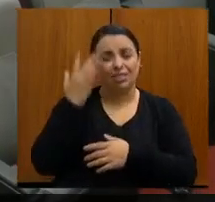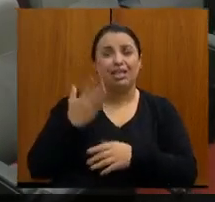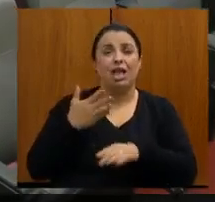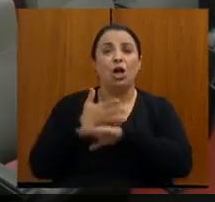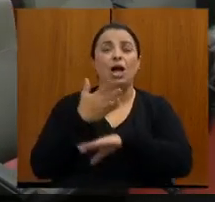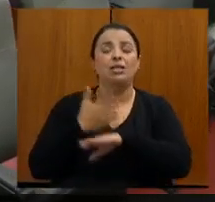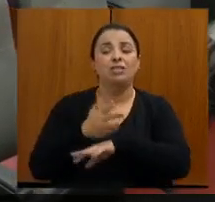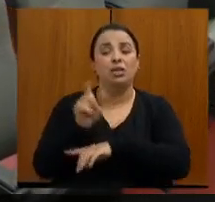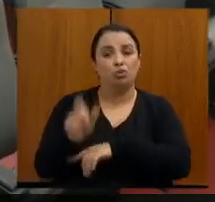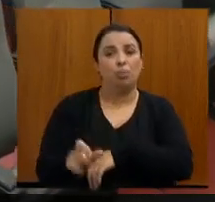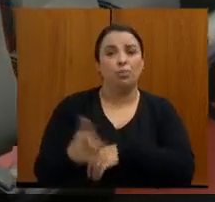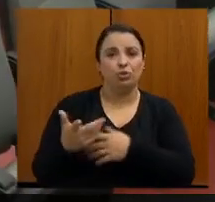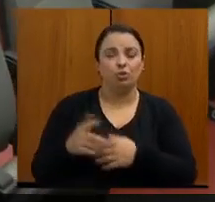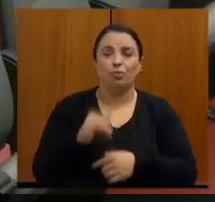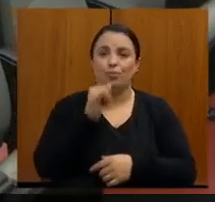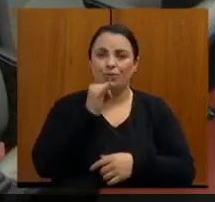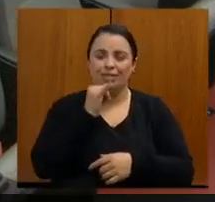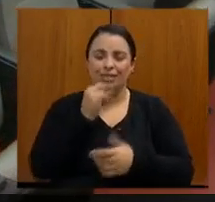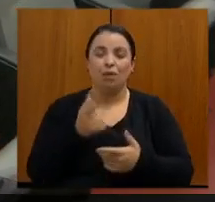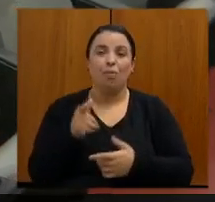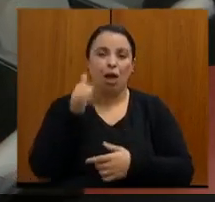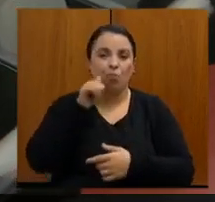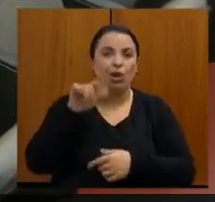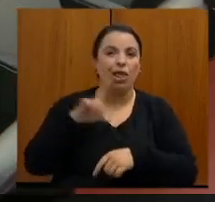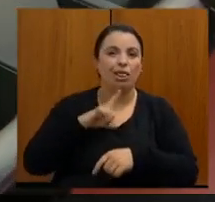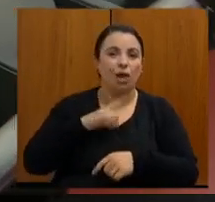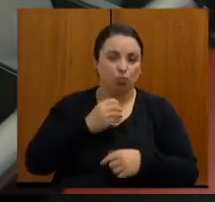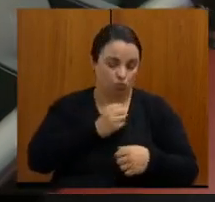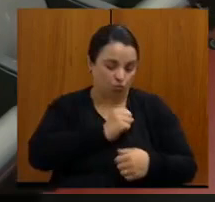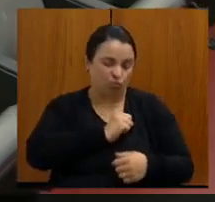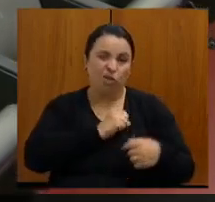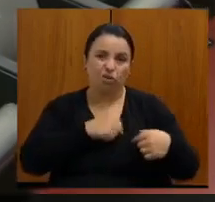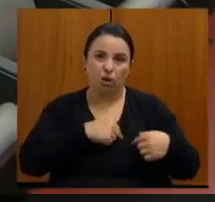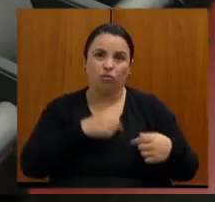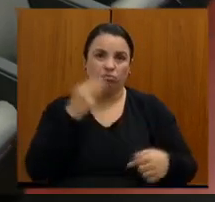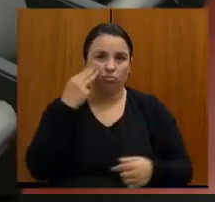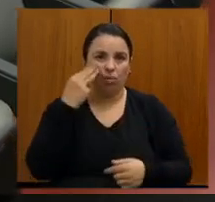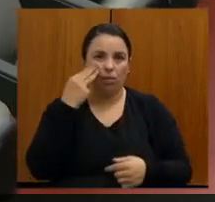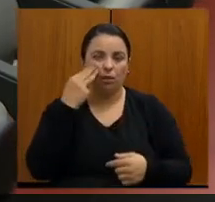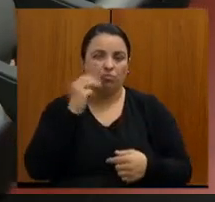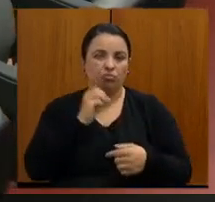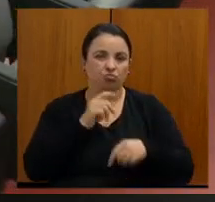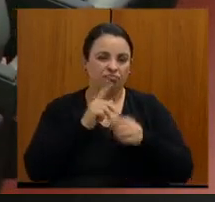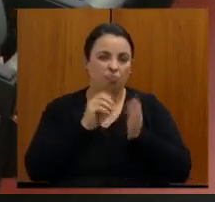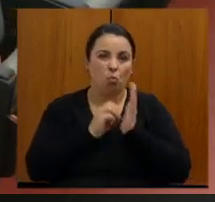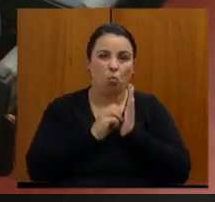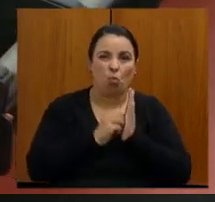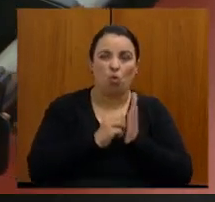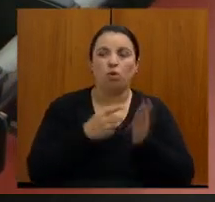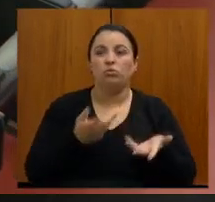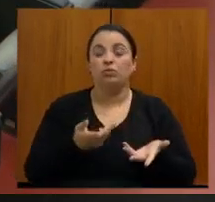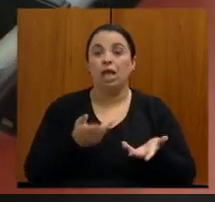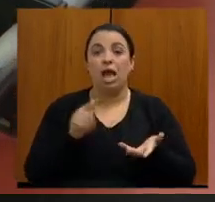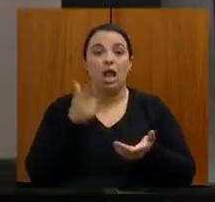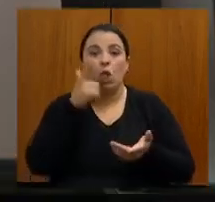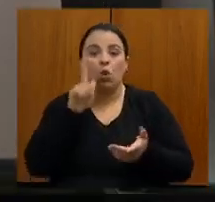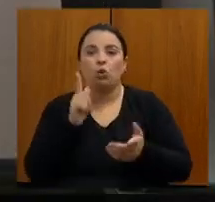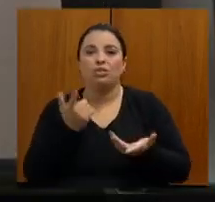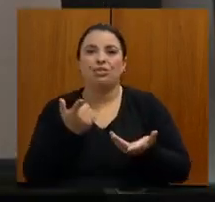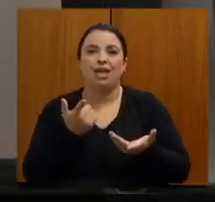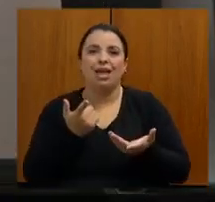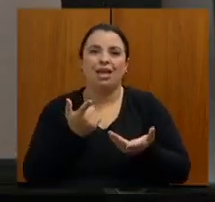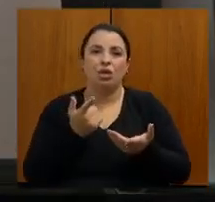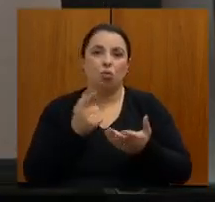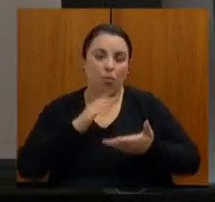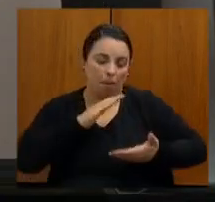um exemplo da mama, a mulher que tem um nódulo de mama e ela não consegue fazer uma mamografia, ou não consegue fazer uma biópsia, ela pode ter um nódulo que